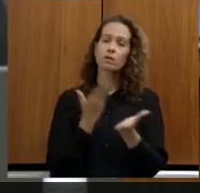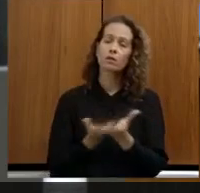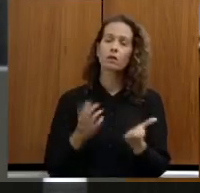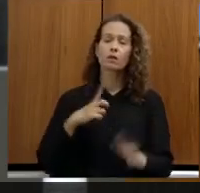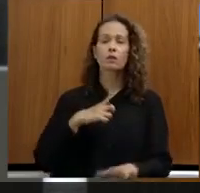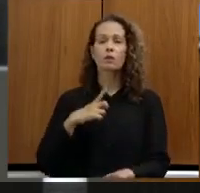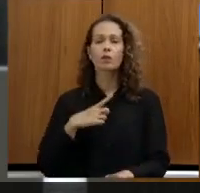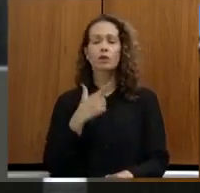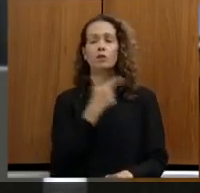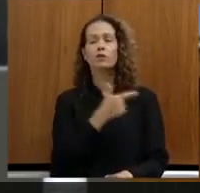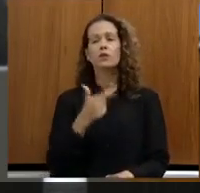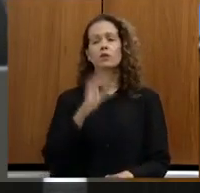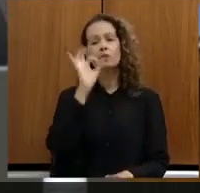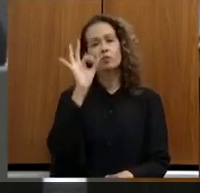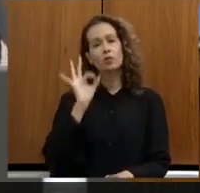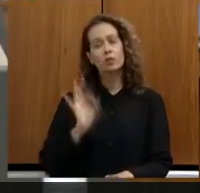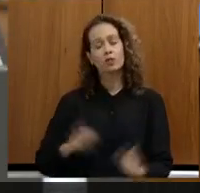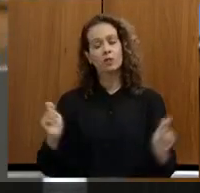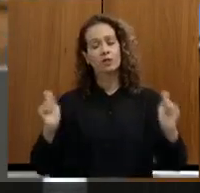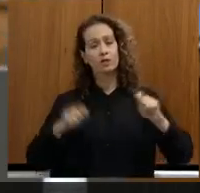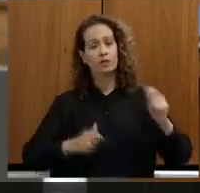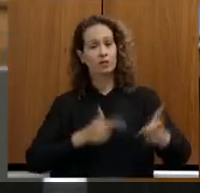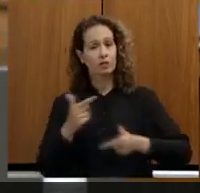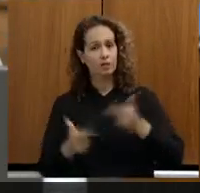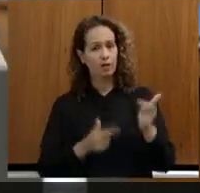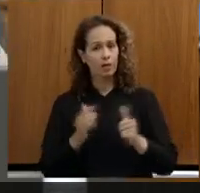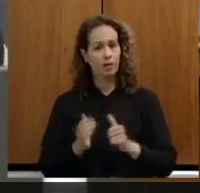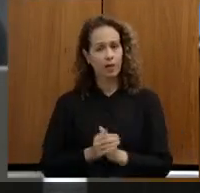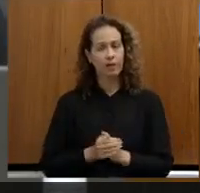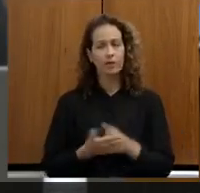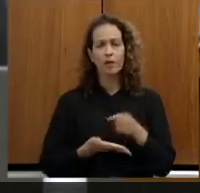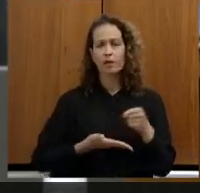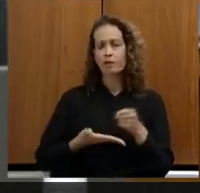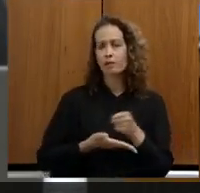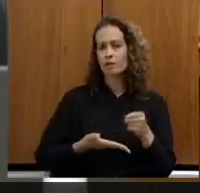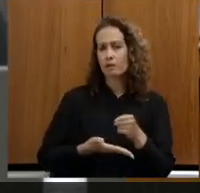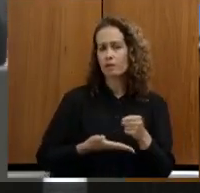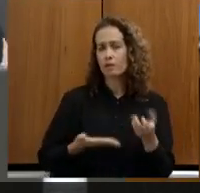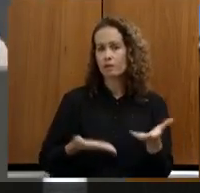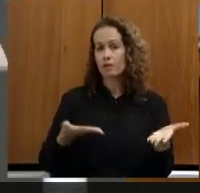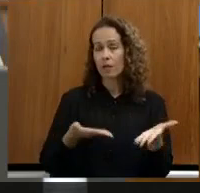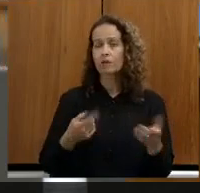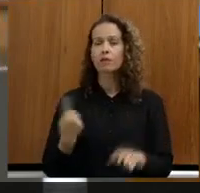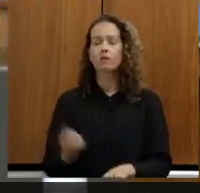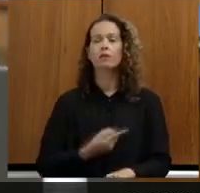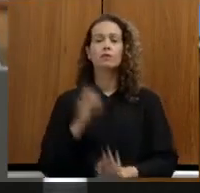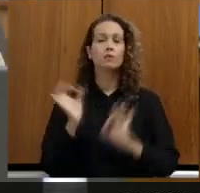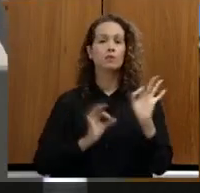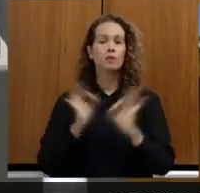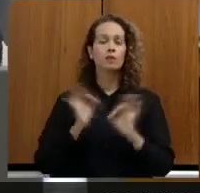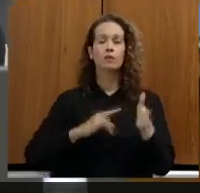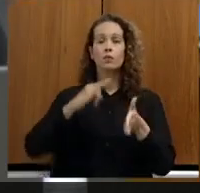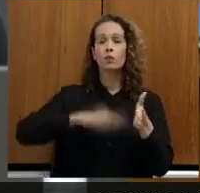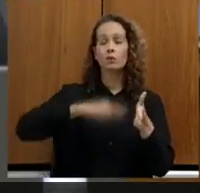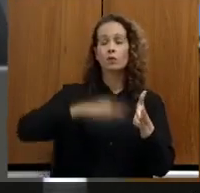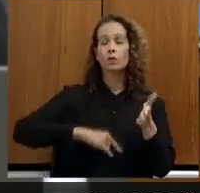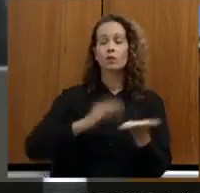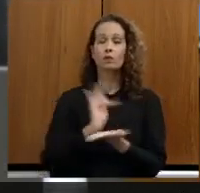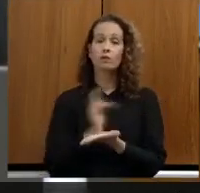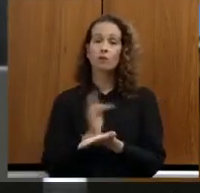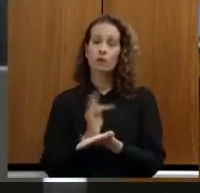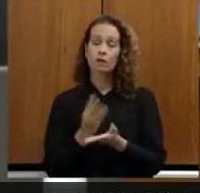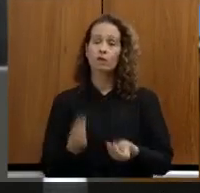% da nossa capacidade de trabalho com esses fundamentos é que a gente preparou uma nota técnica que seria